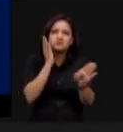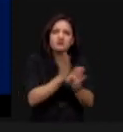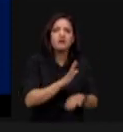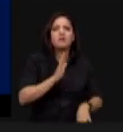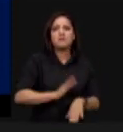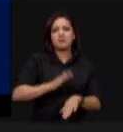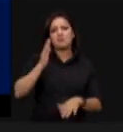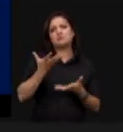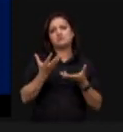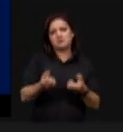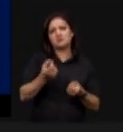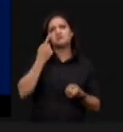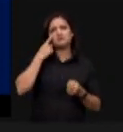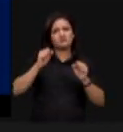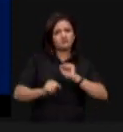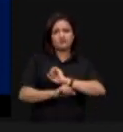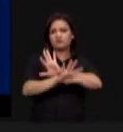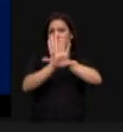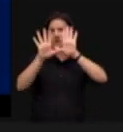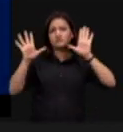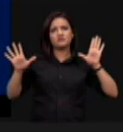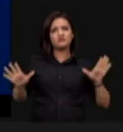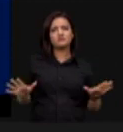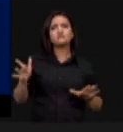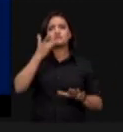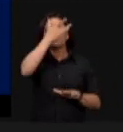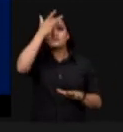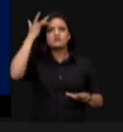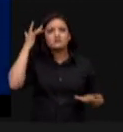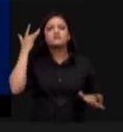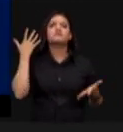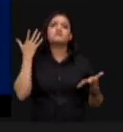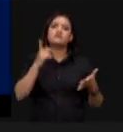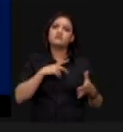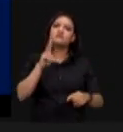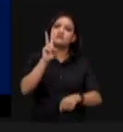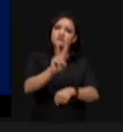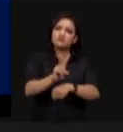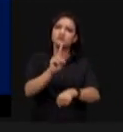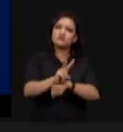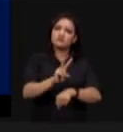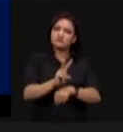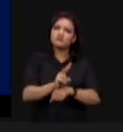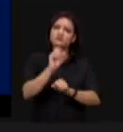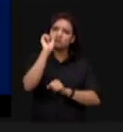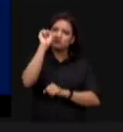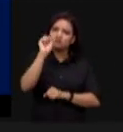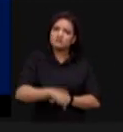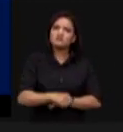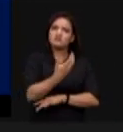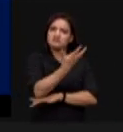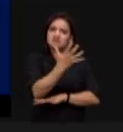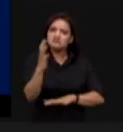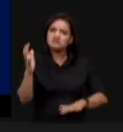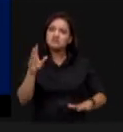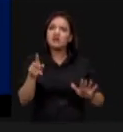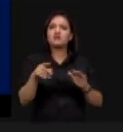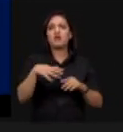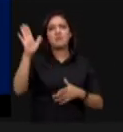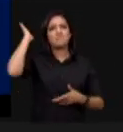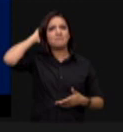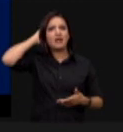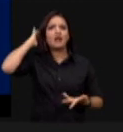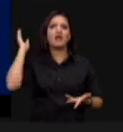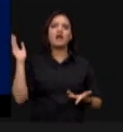isso vai ser claro, que esses produtores estão preservando a vegetação nativa, seja no Pará, em Rondônia